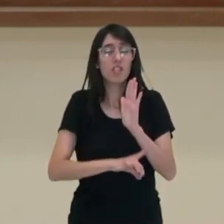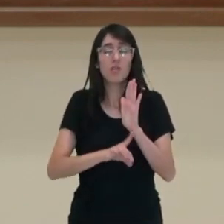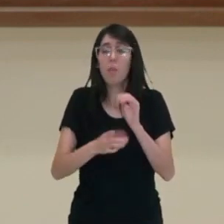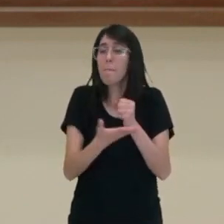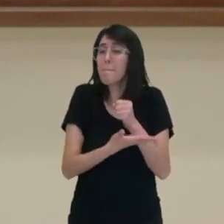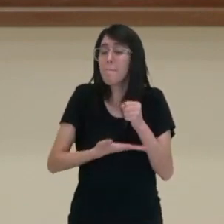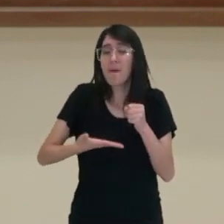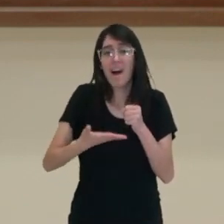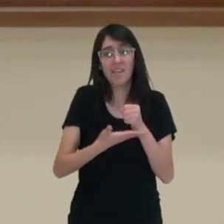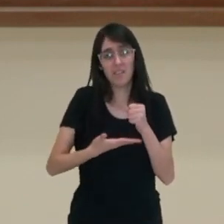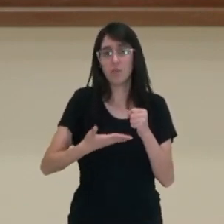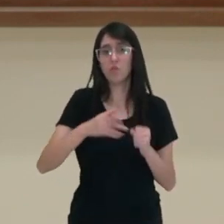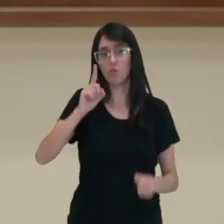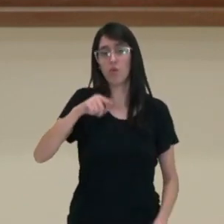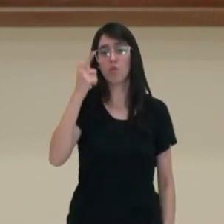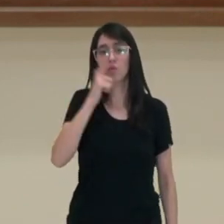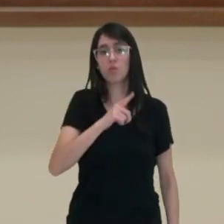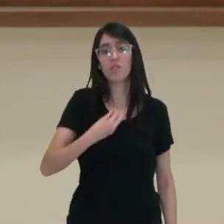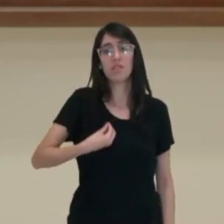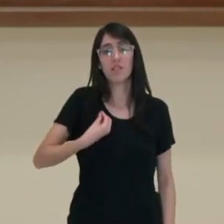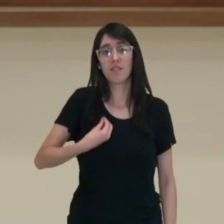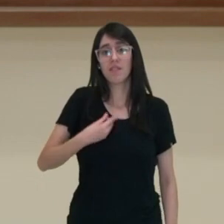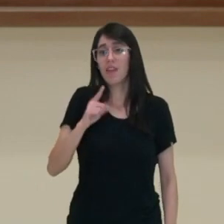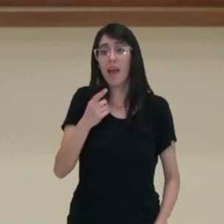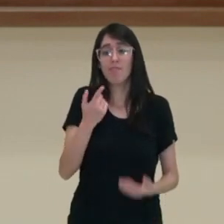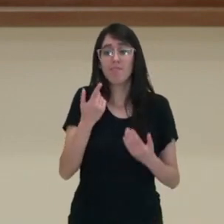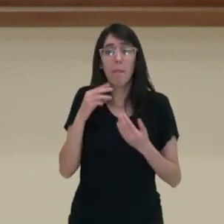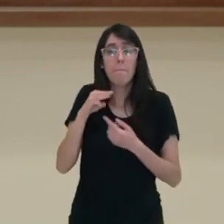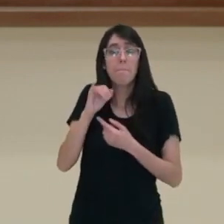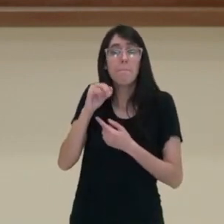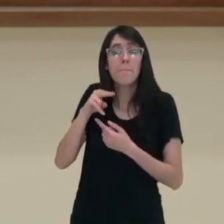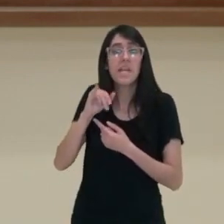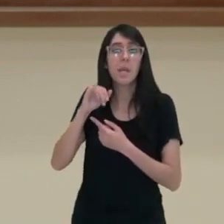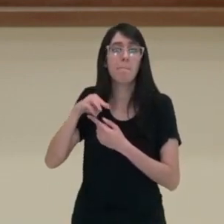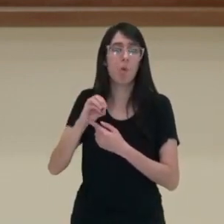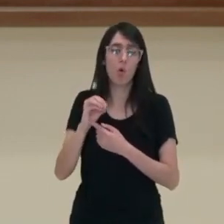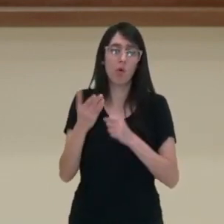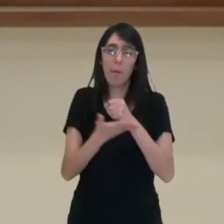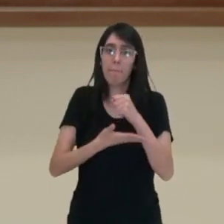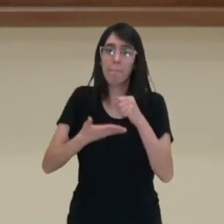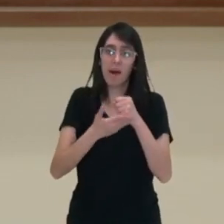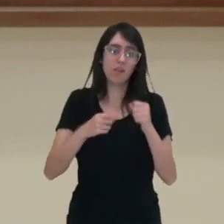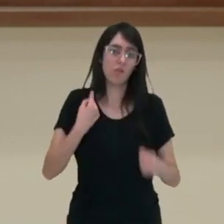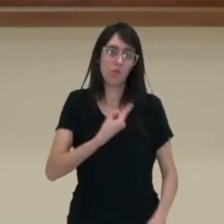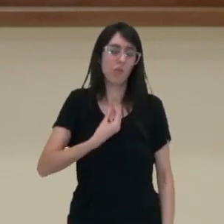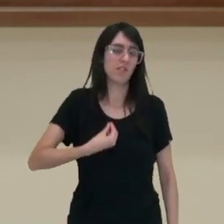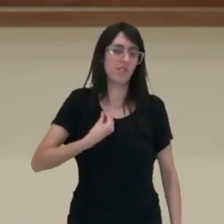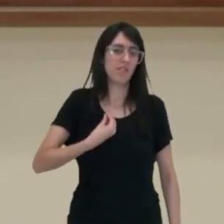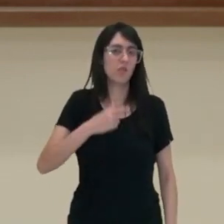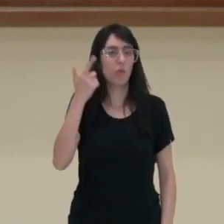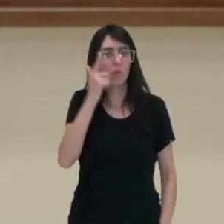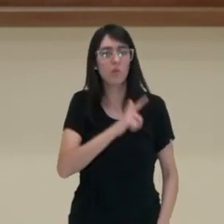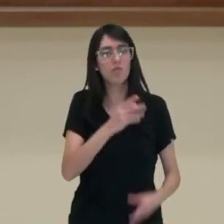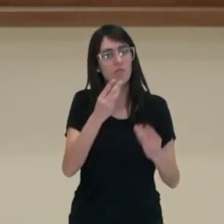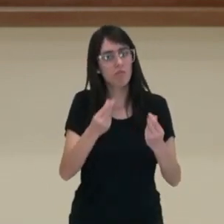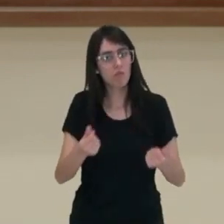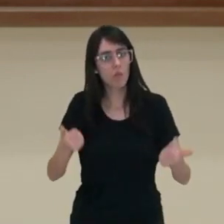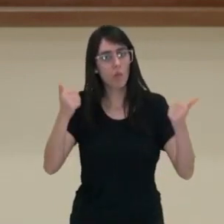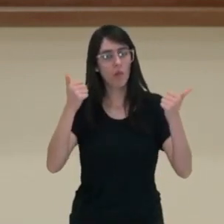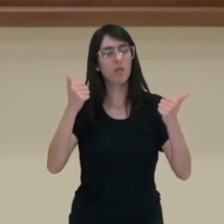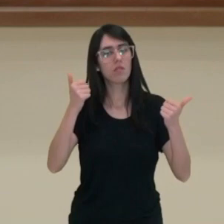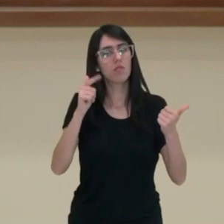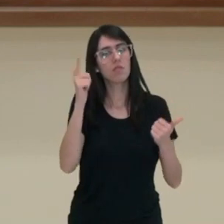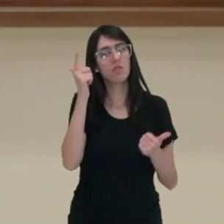básicos, eles garantem o mínimo para um sujeito desfrutar de uma condição social na qual ele